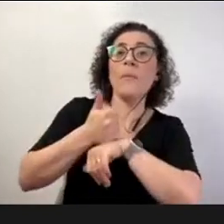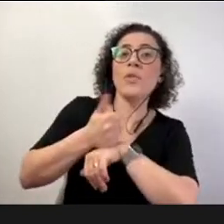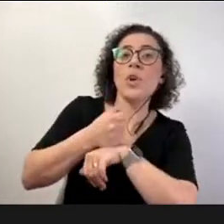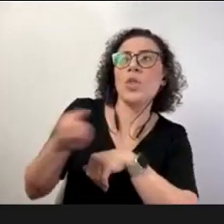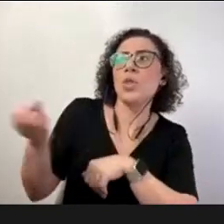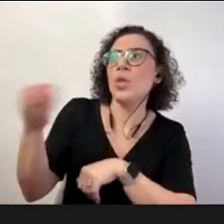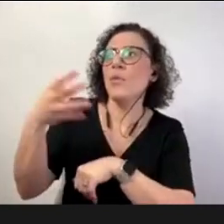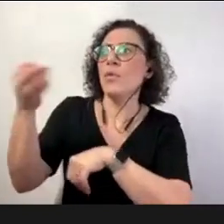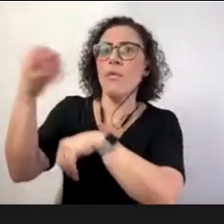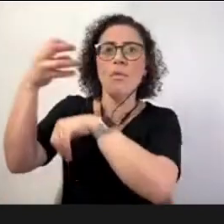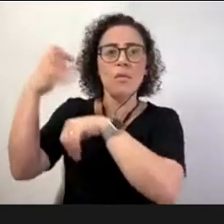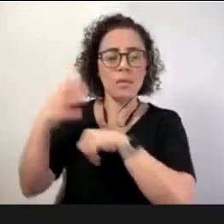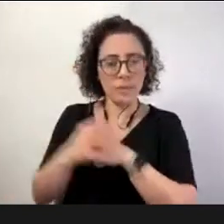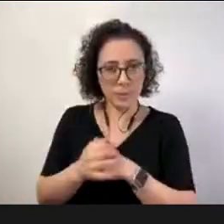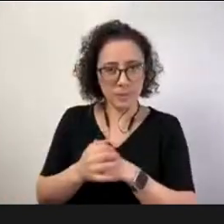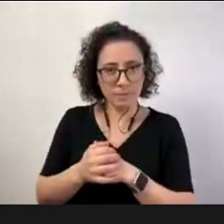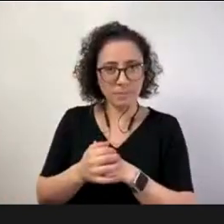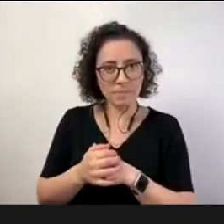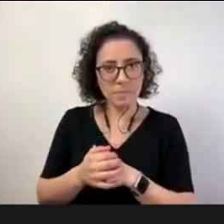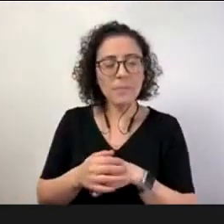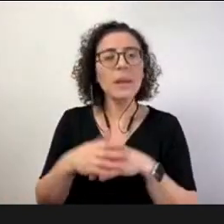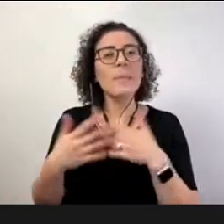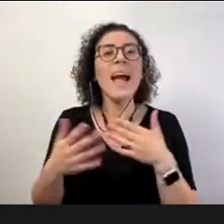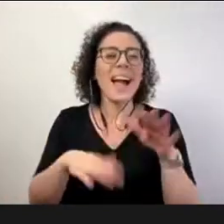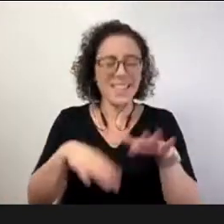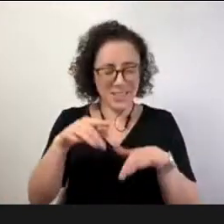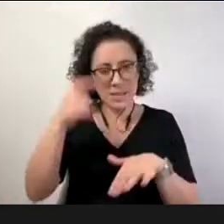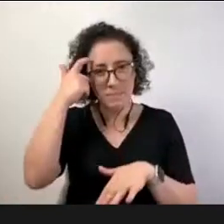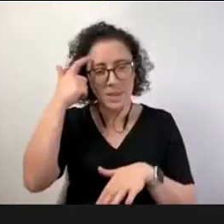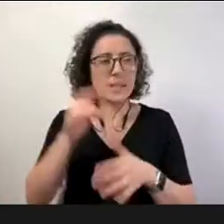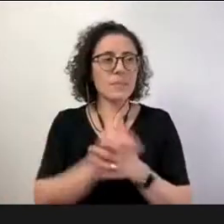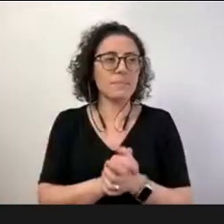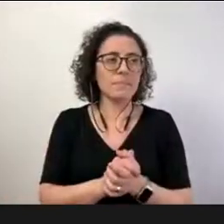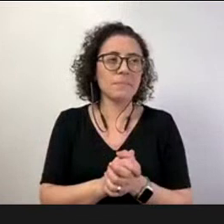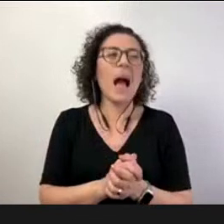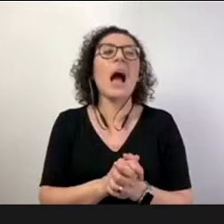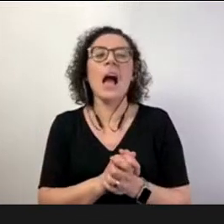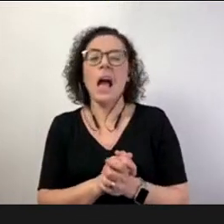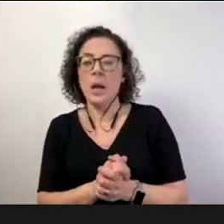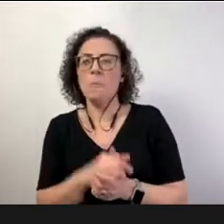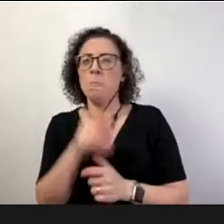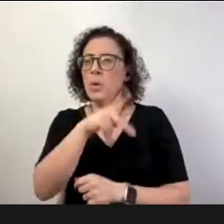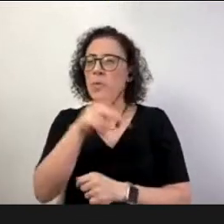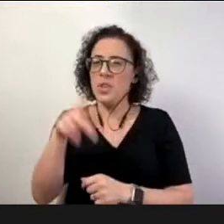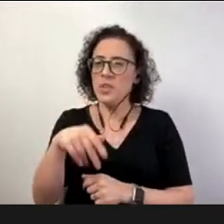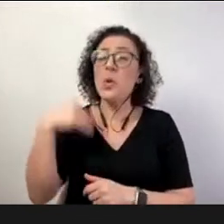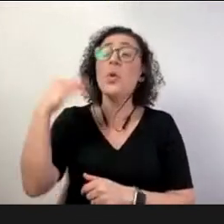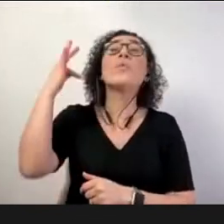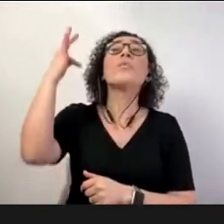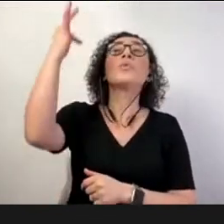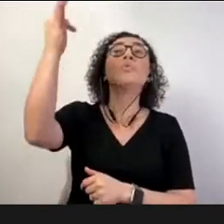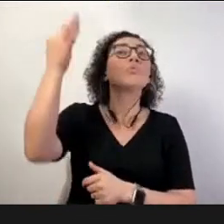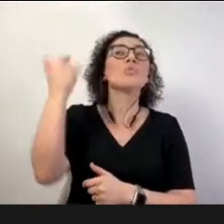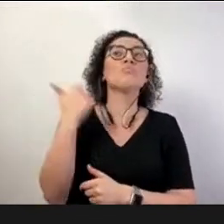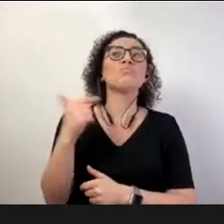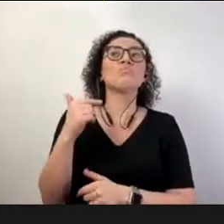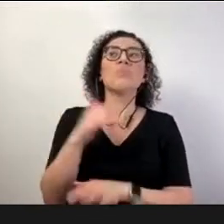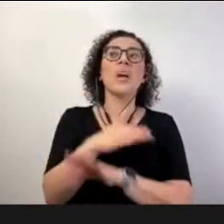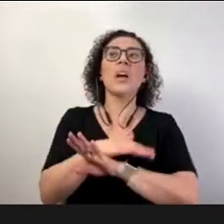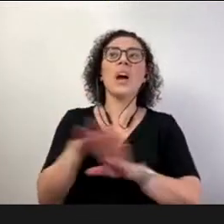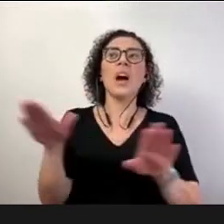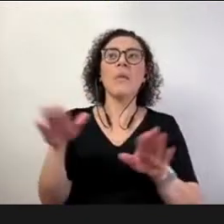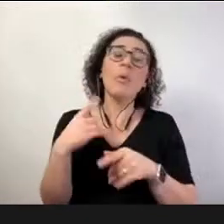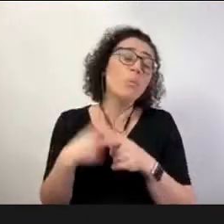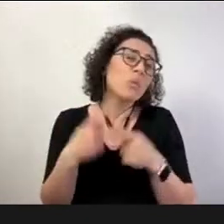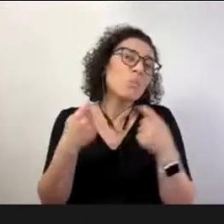desaparecer professor não tá geralmente o professor se mantém ou até aumenta como importância porque educação tem um papel que se fortalece nesse contexto de